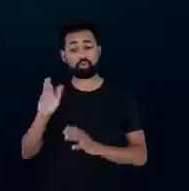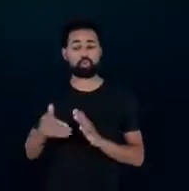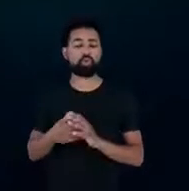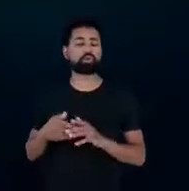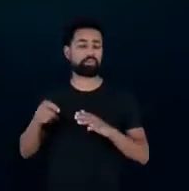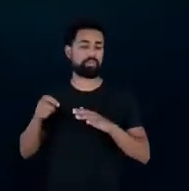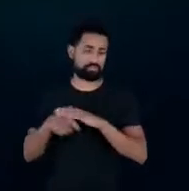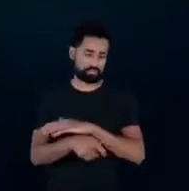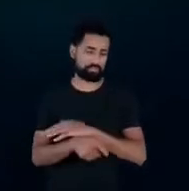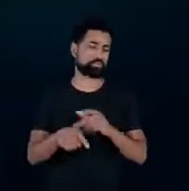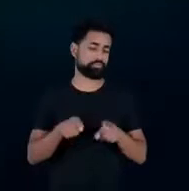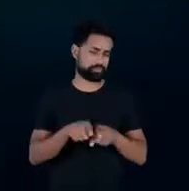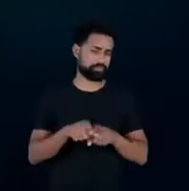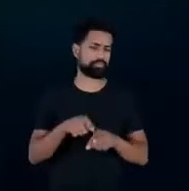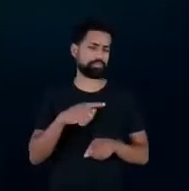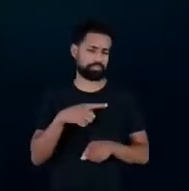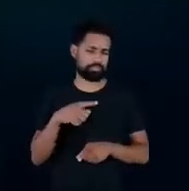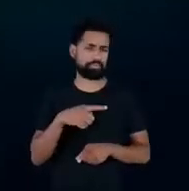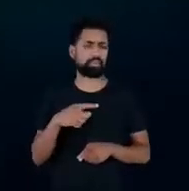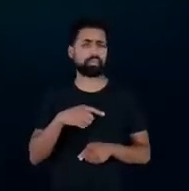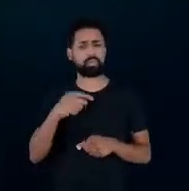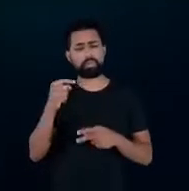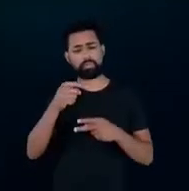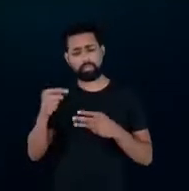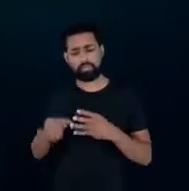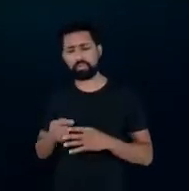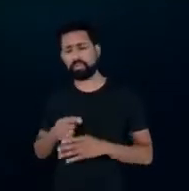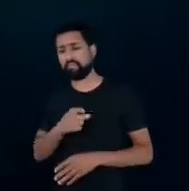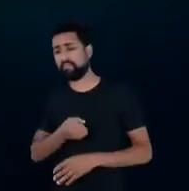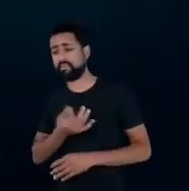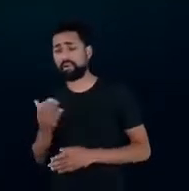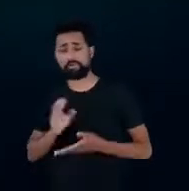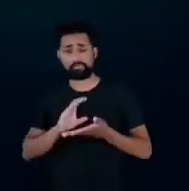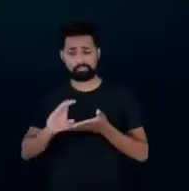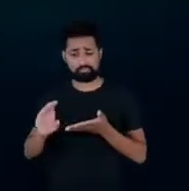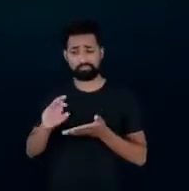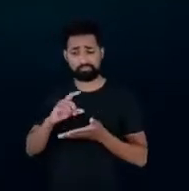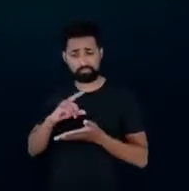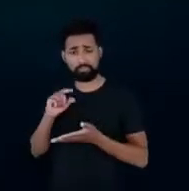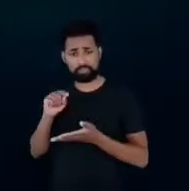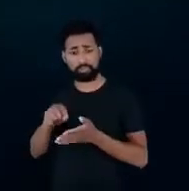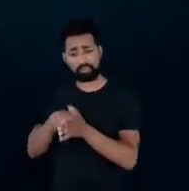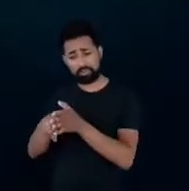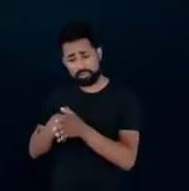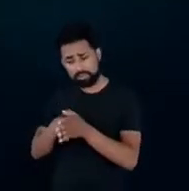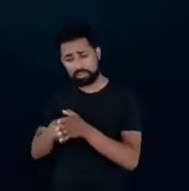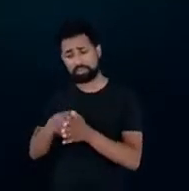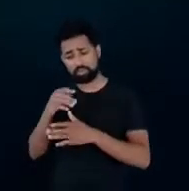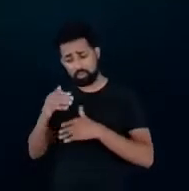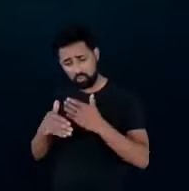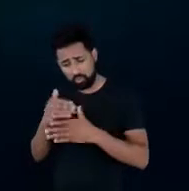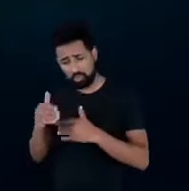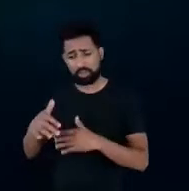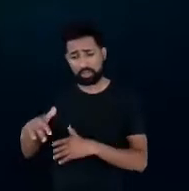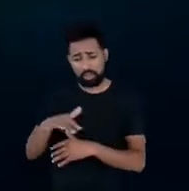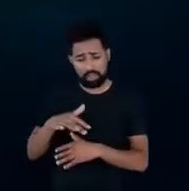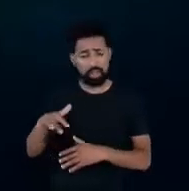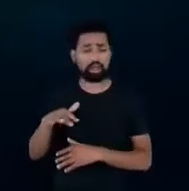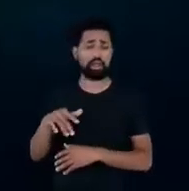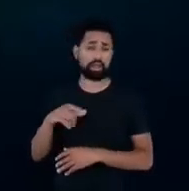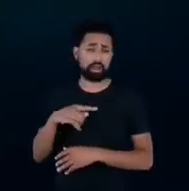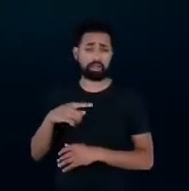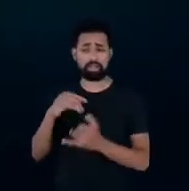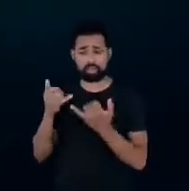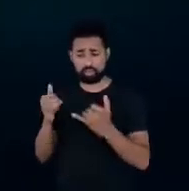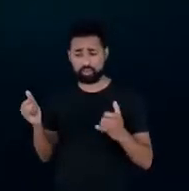existe um investimento sustentado em pesquisa e desenvolvimento na área de eficiência energética no